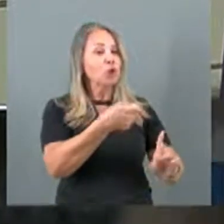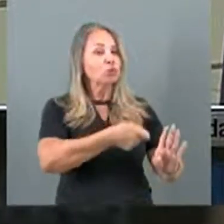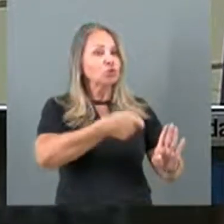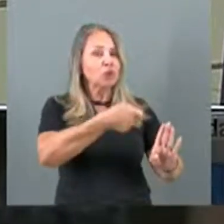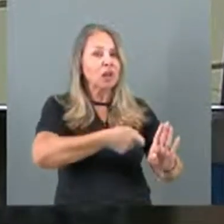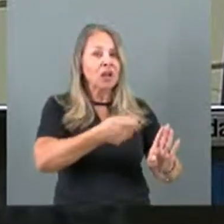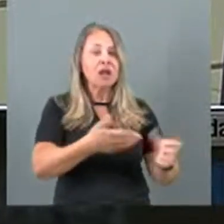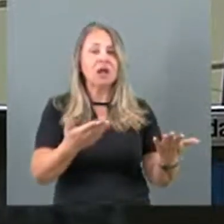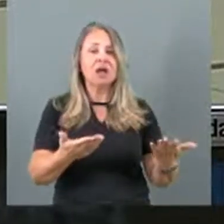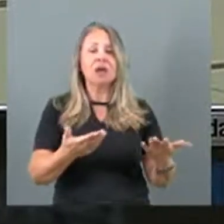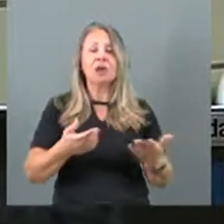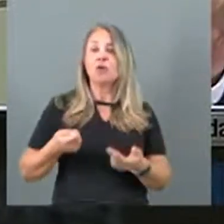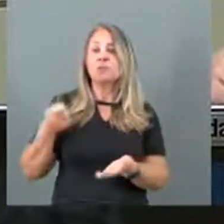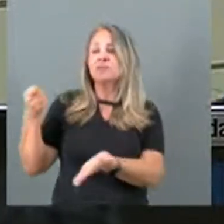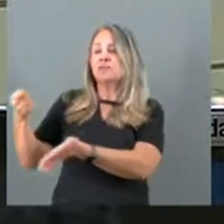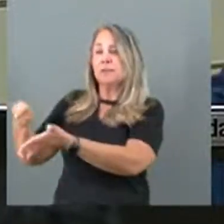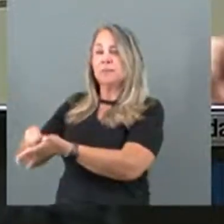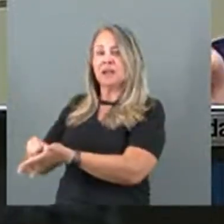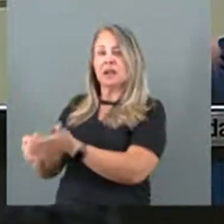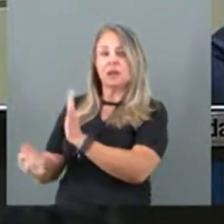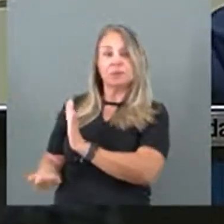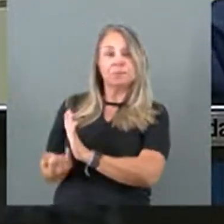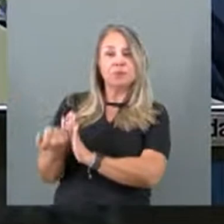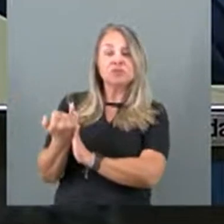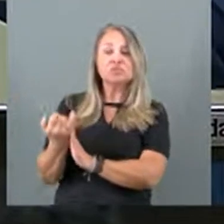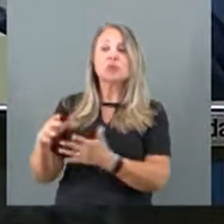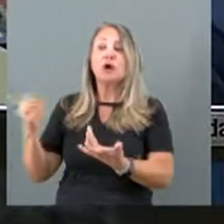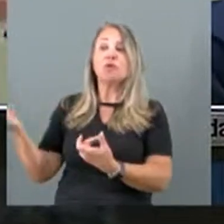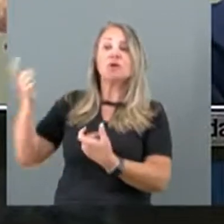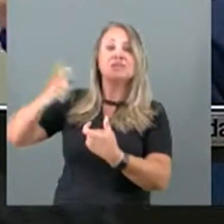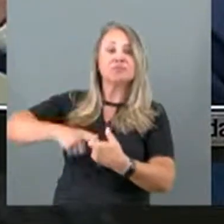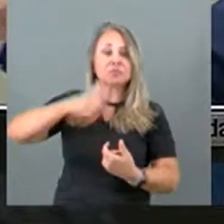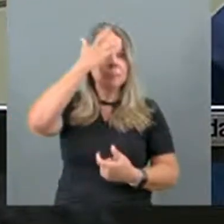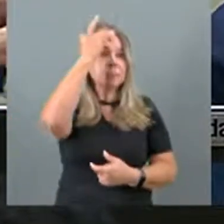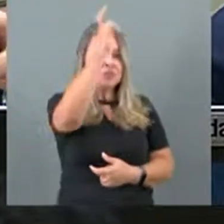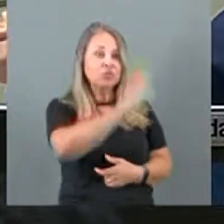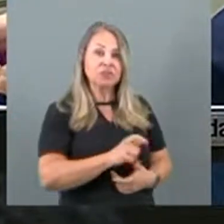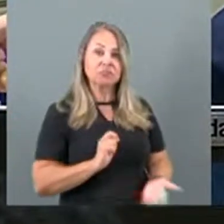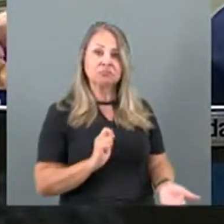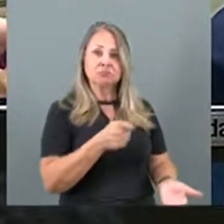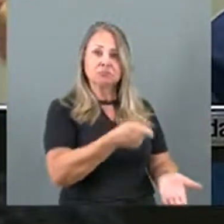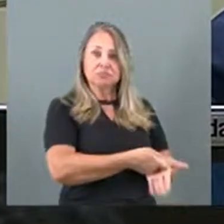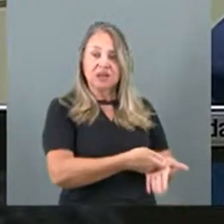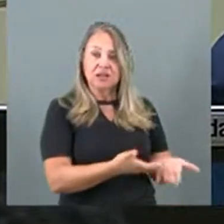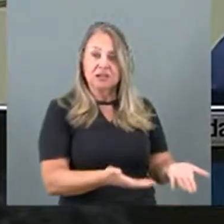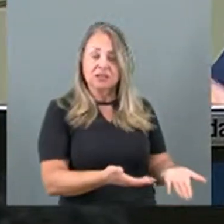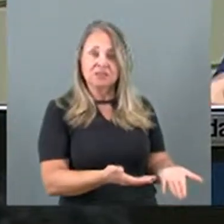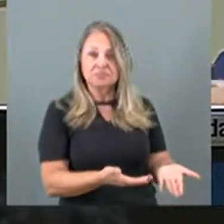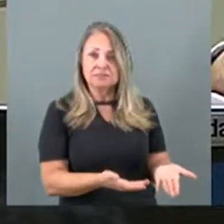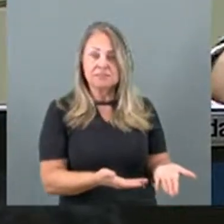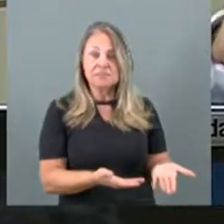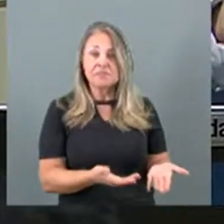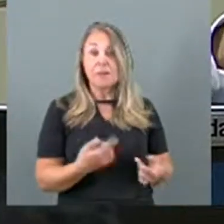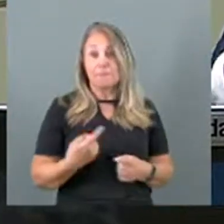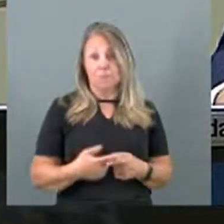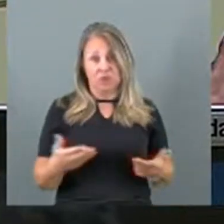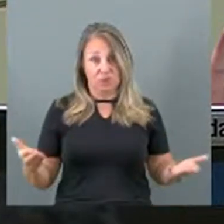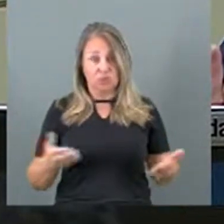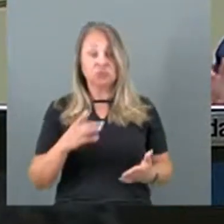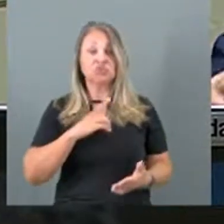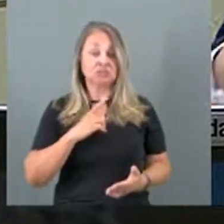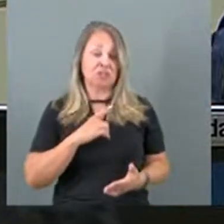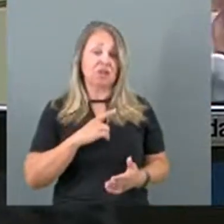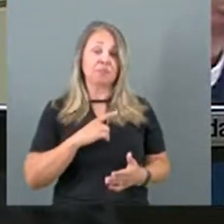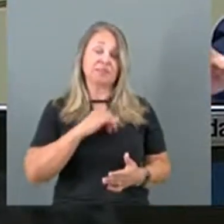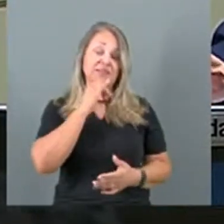como vai ser pago esses impostos, qual é o retorno para o jogador, qual é o retorno. Porque hoje você tem um cassino